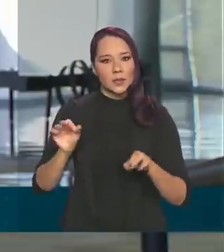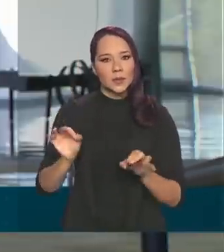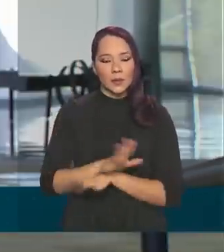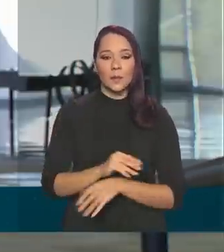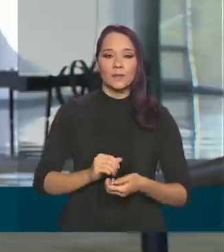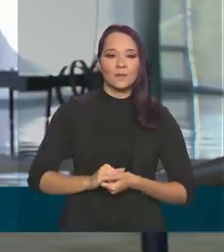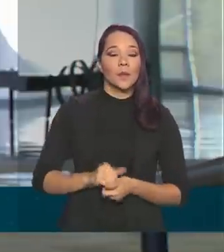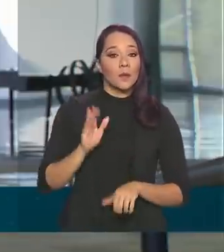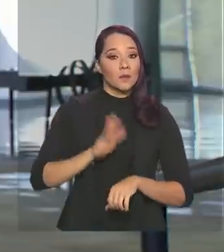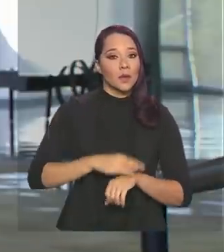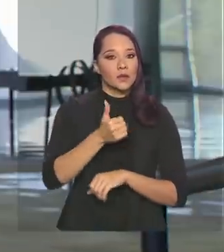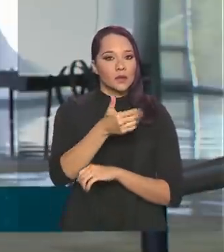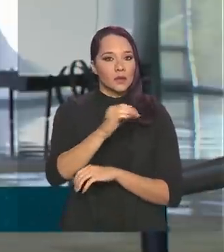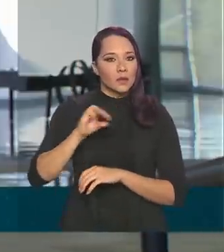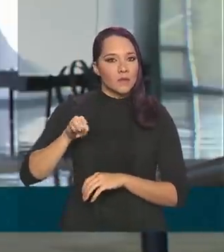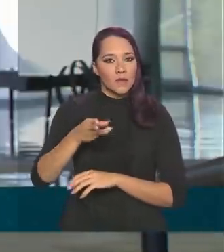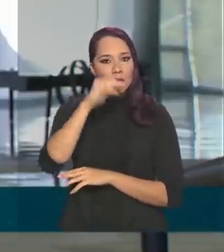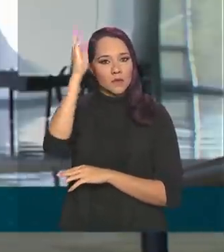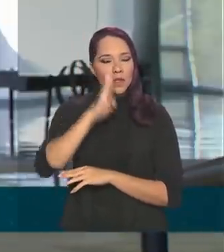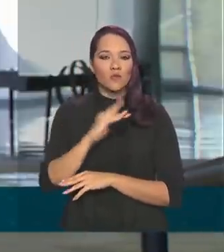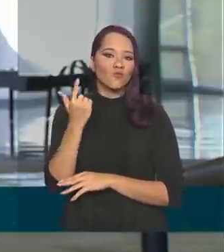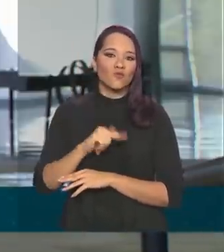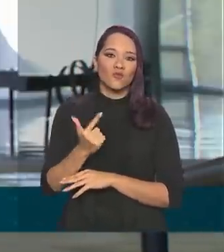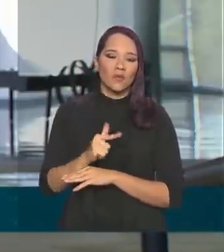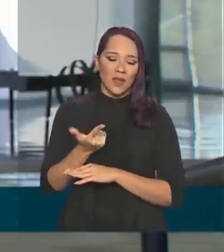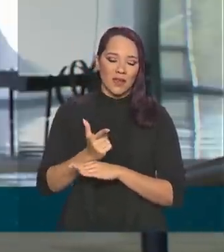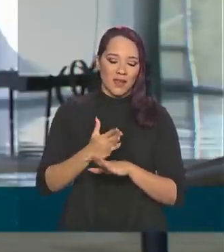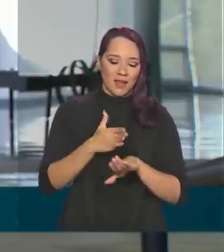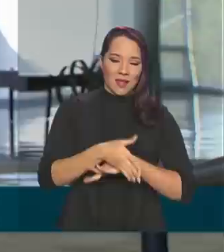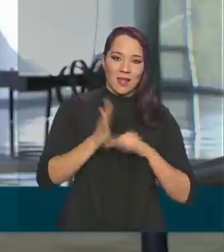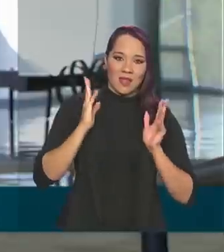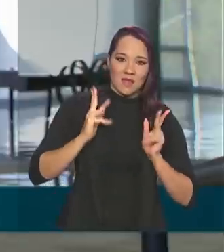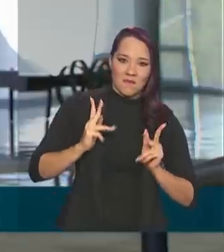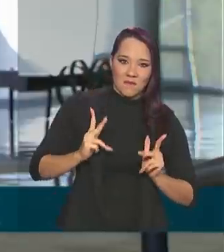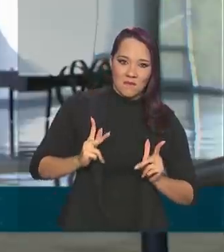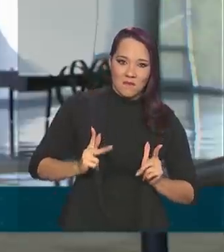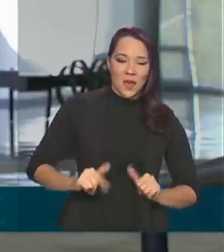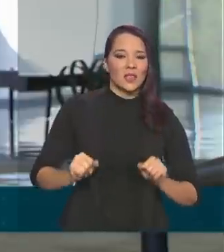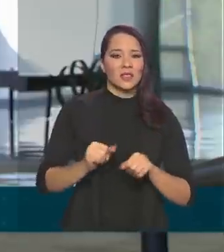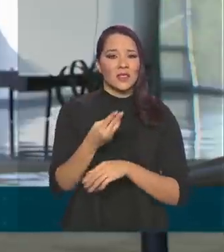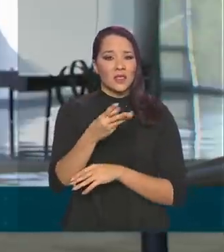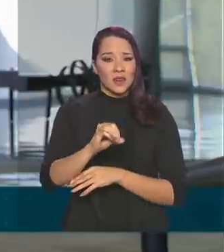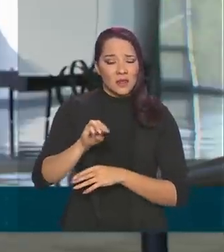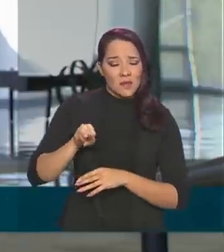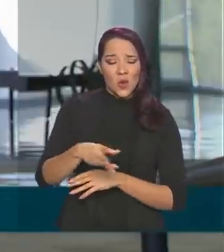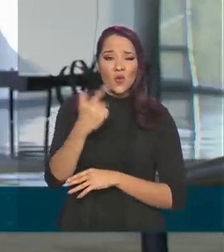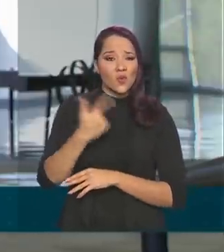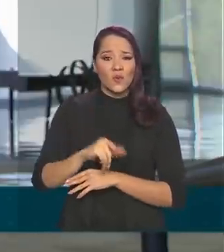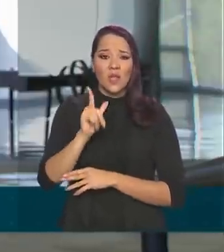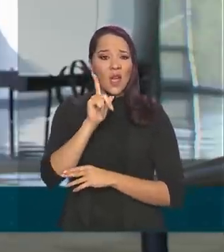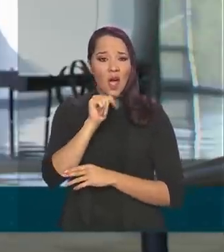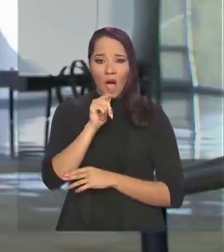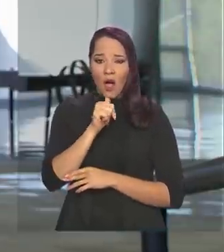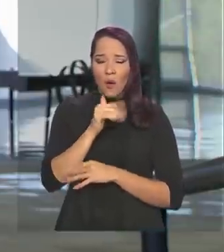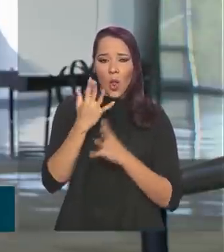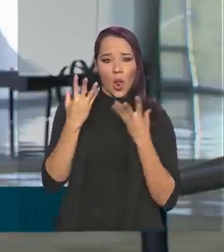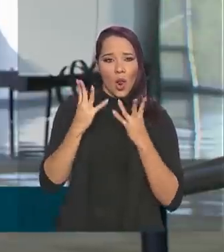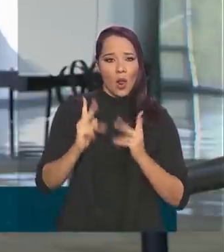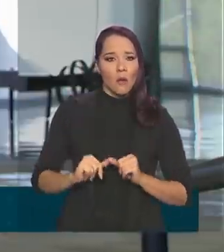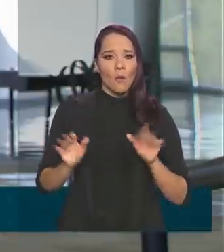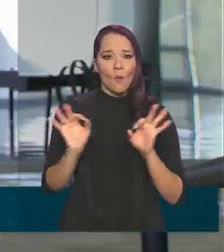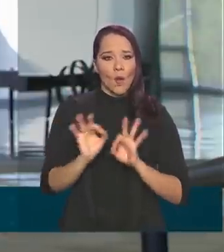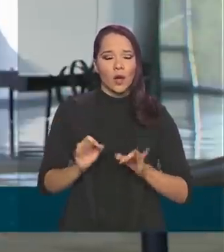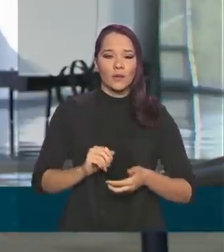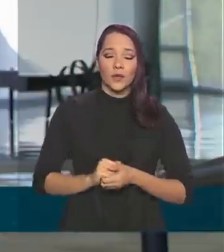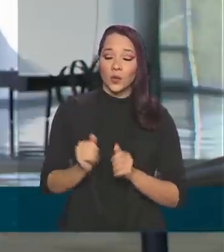milhões de brasileiros não têm acesso ao saneamento e 30 milhões continuam sem água tratada. Com a